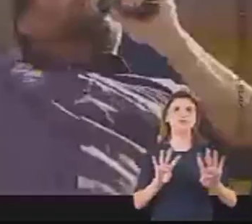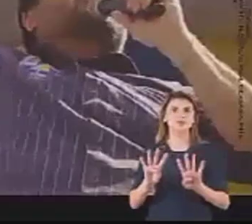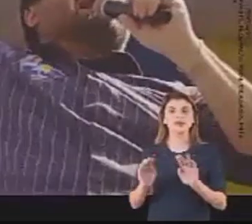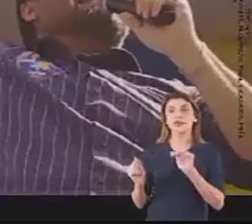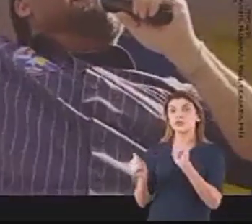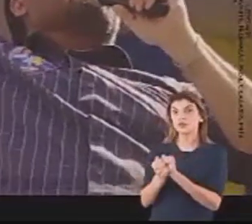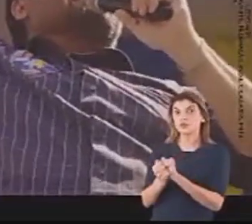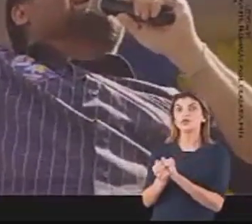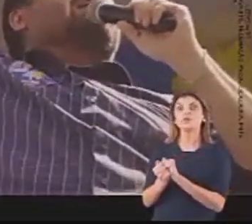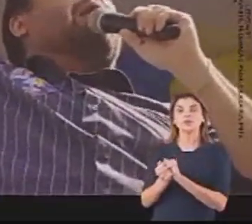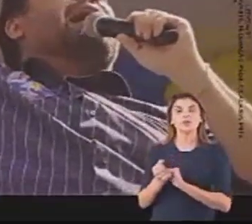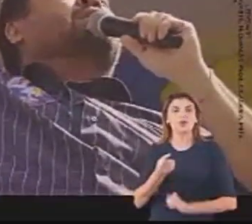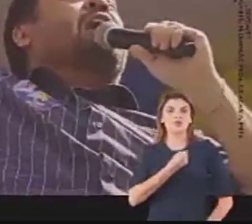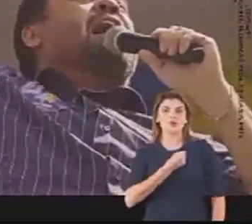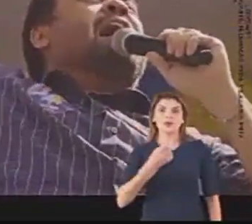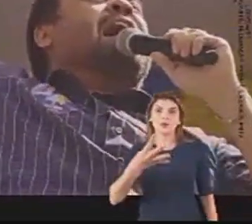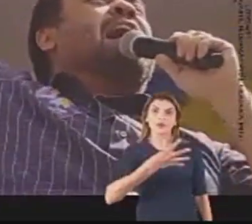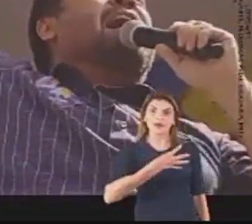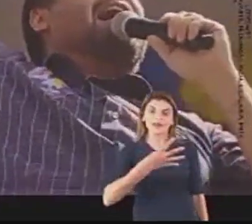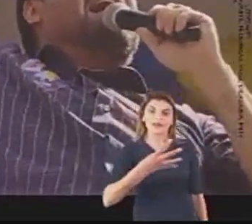Márcio Canela é 44.